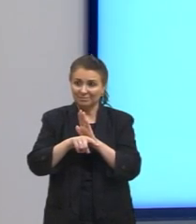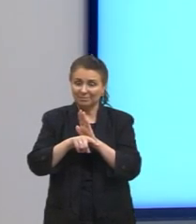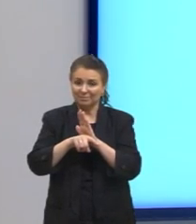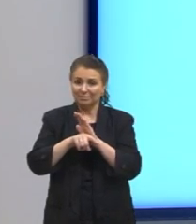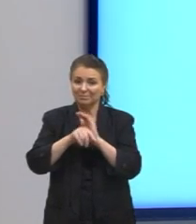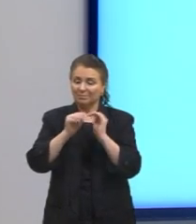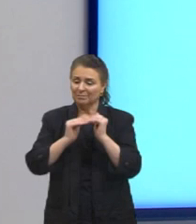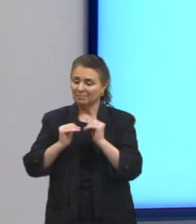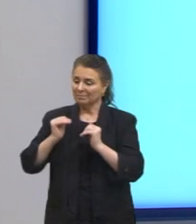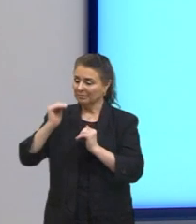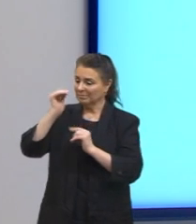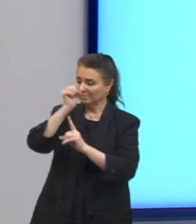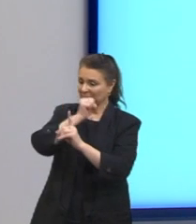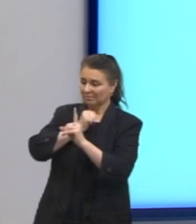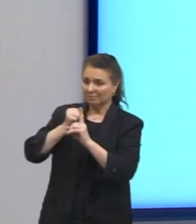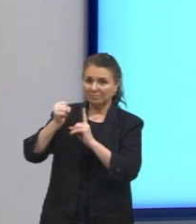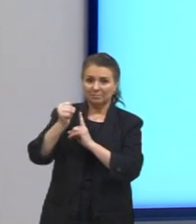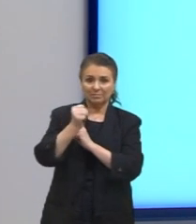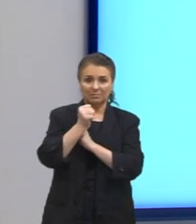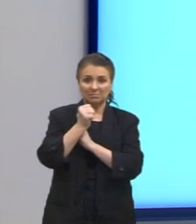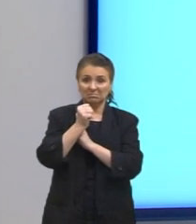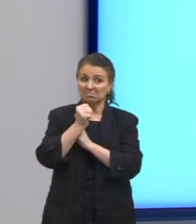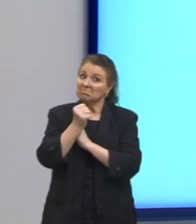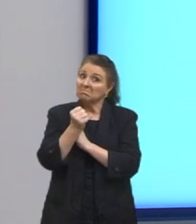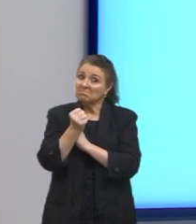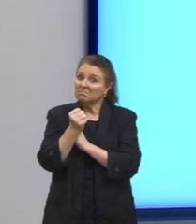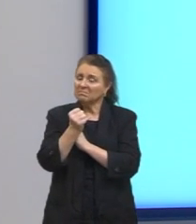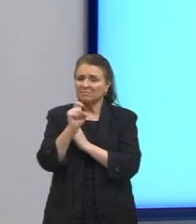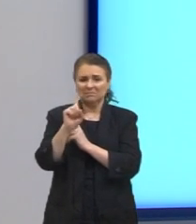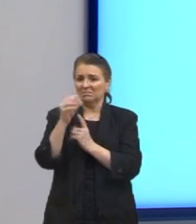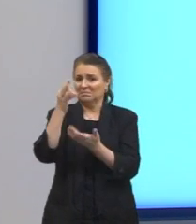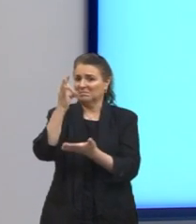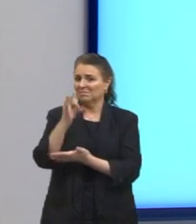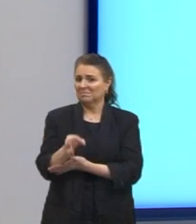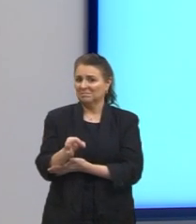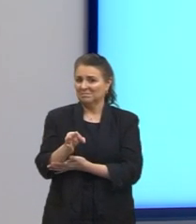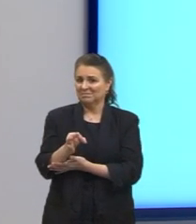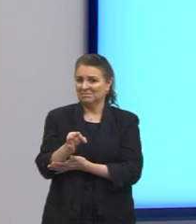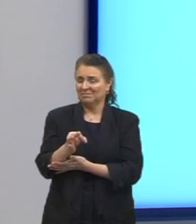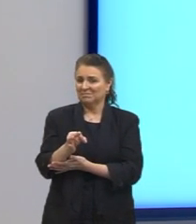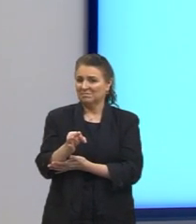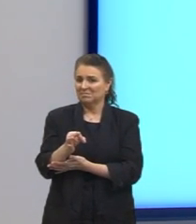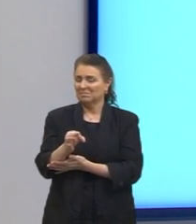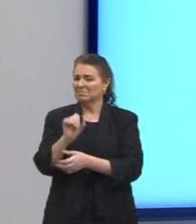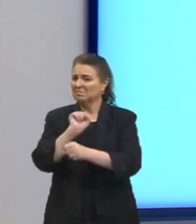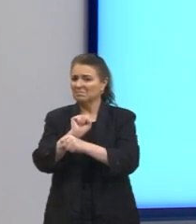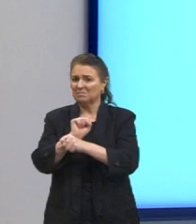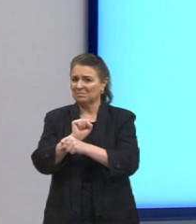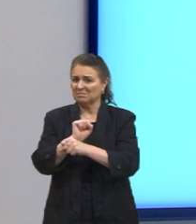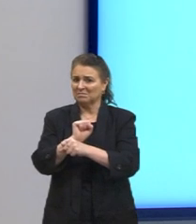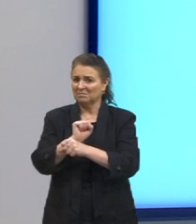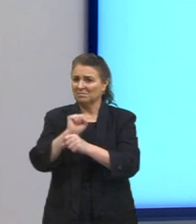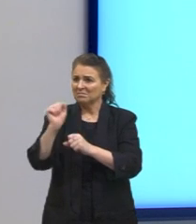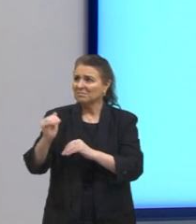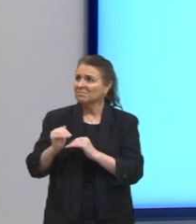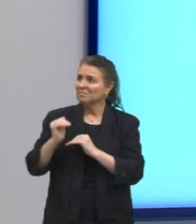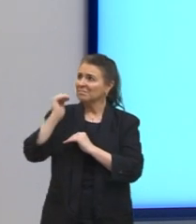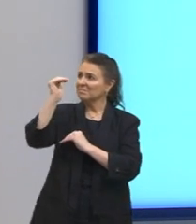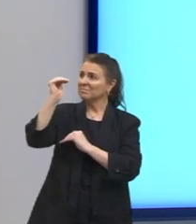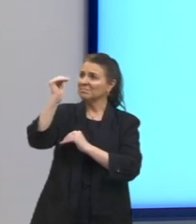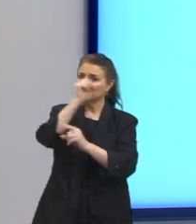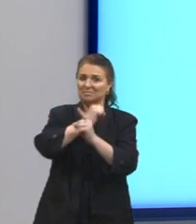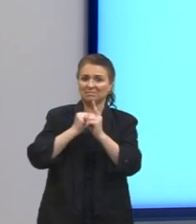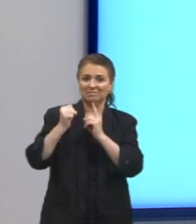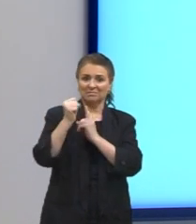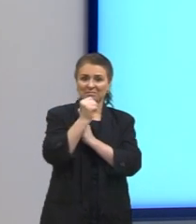social era improvável. Bom, olha o que eu estou falando. Olha o que a frase está me dizendo. A ideia